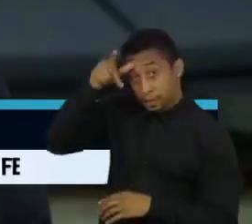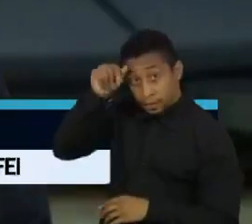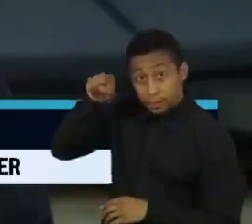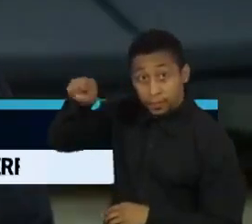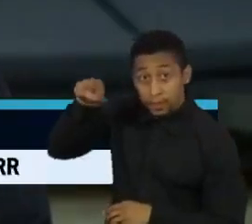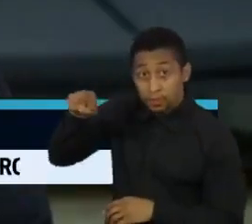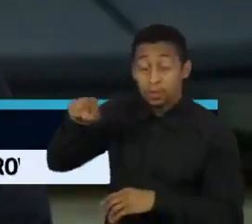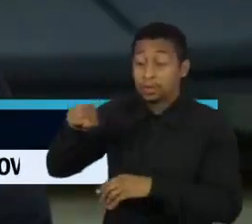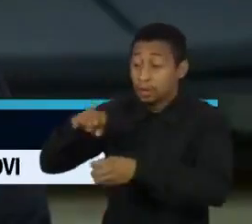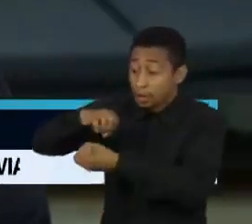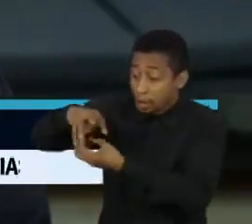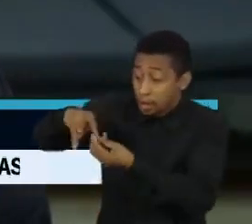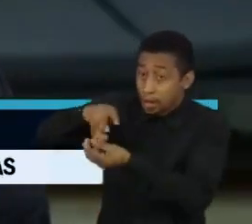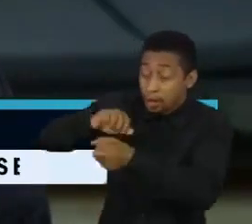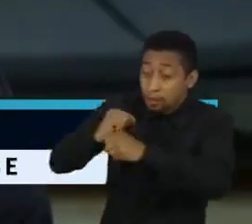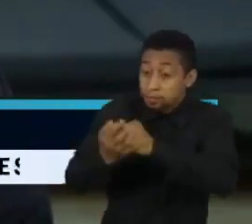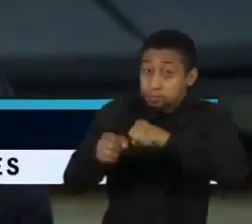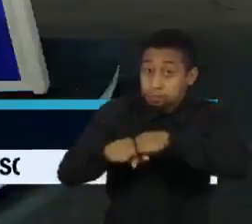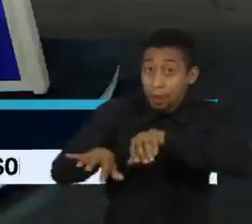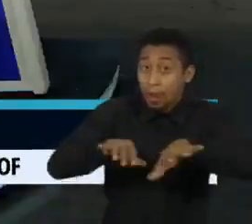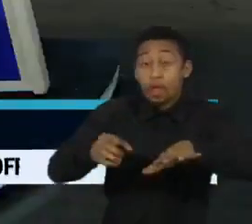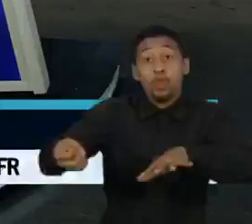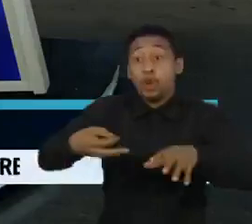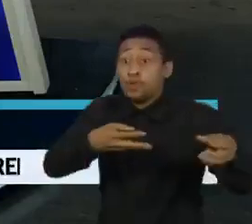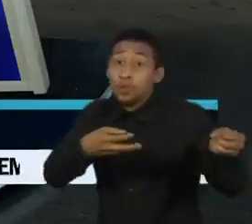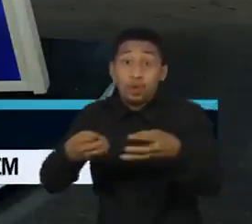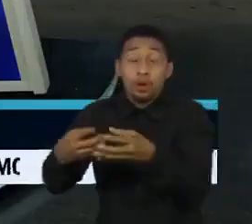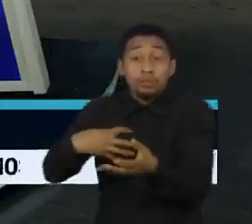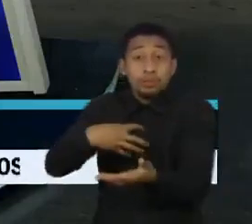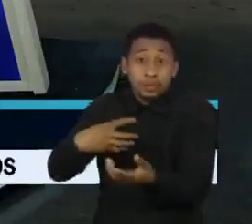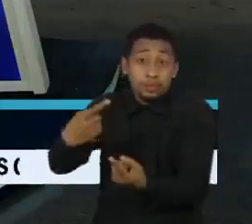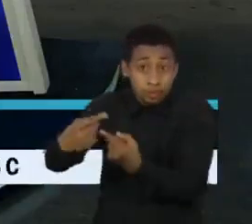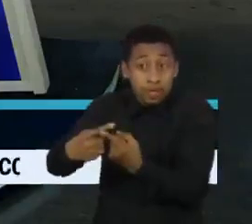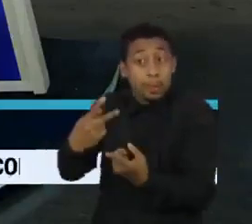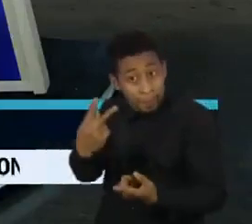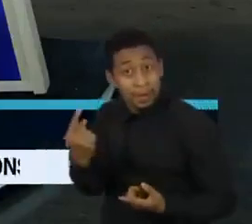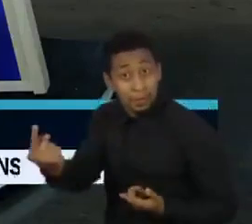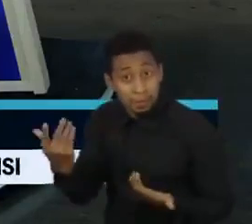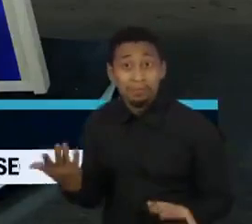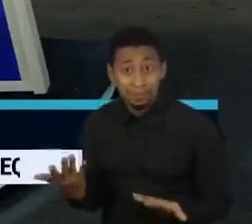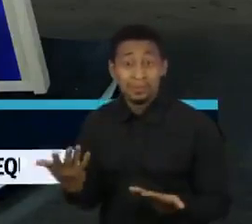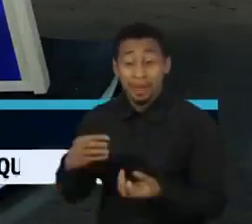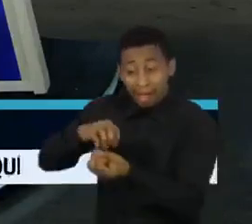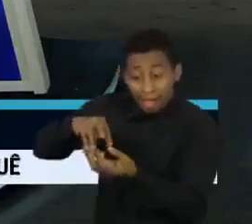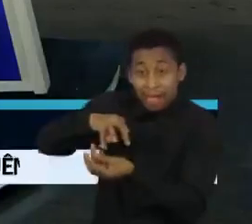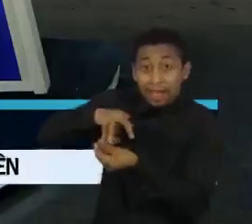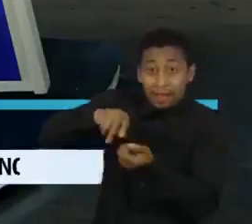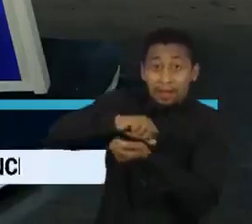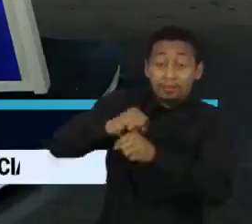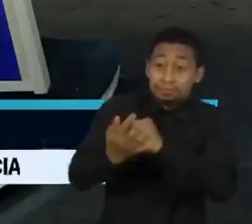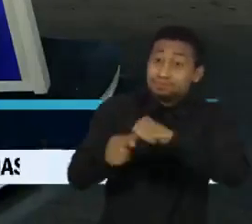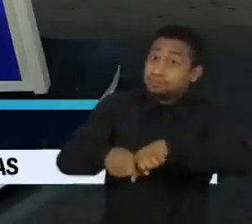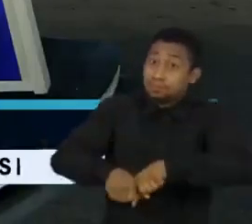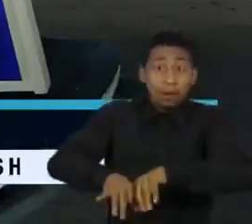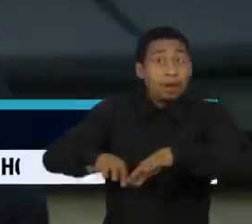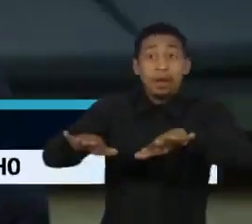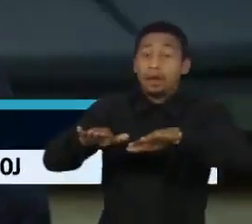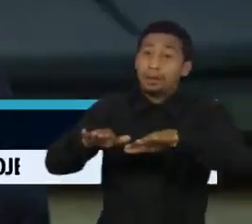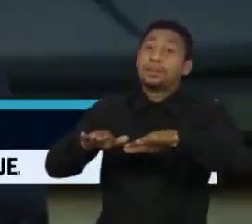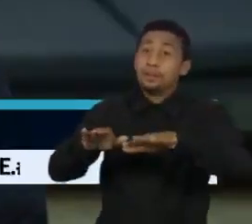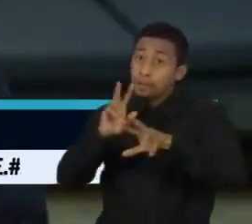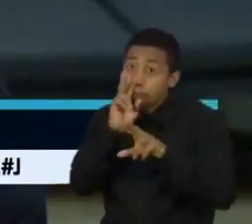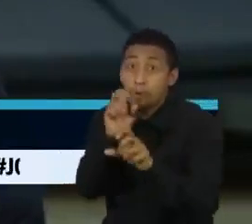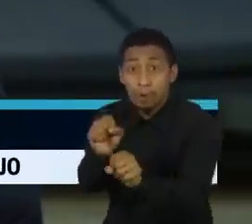novas versões da variante gama, a P1 do Brasil que surgiu lá, aparecendo com mais mutações e sendo mais transmitidas do que a gama,